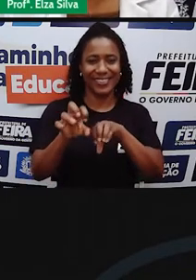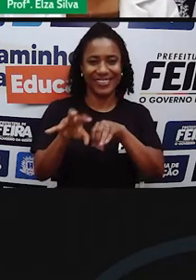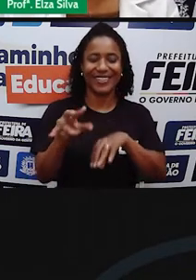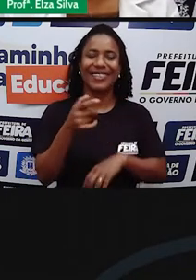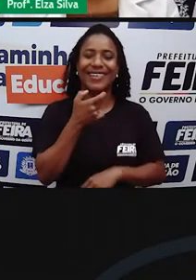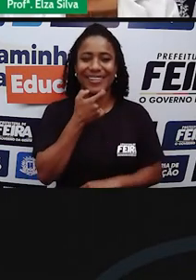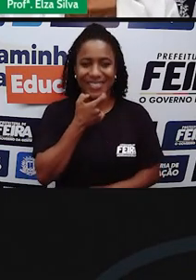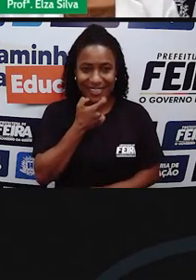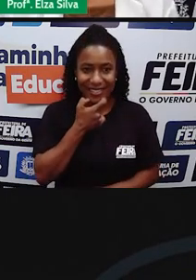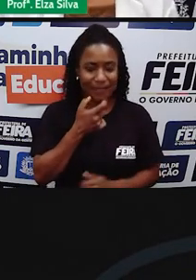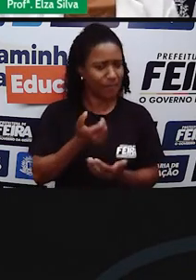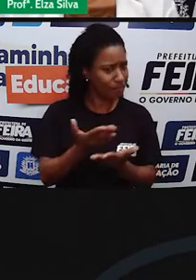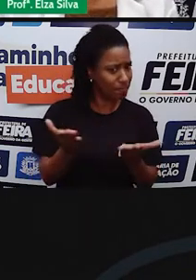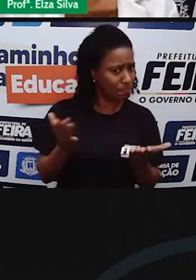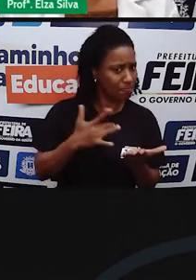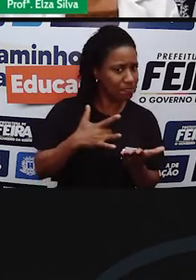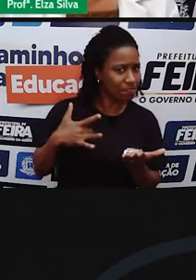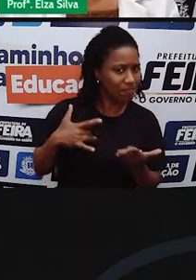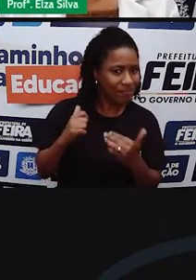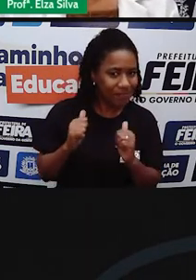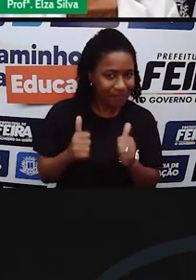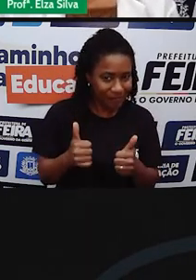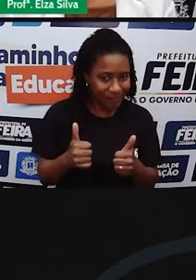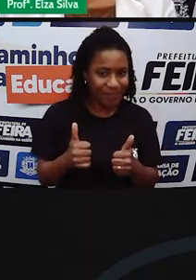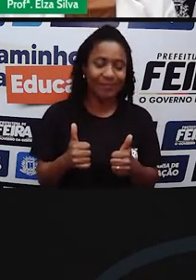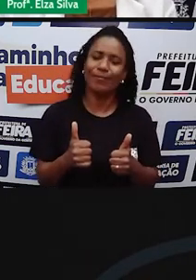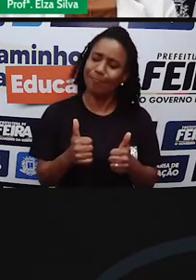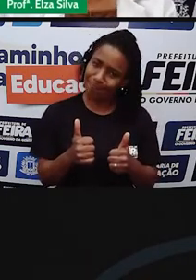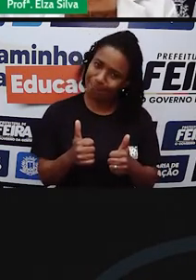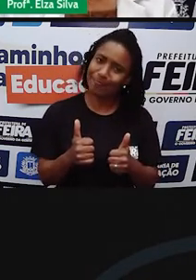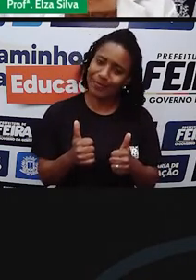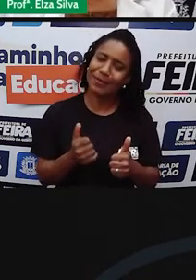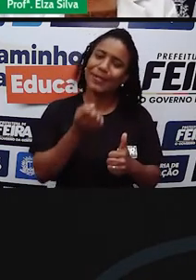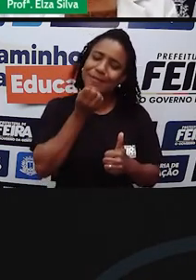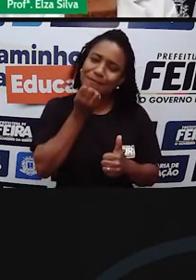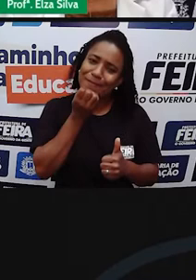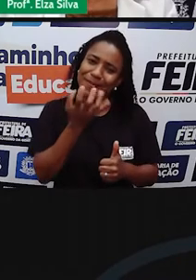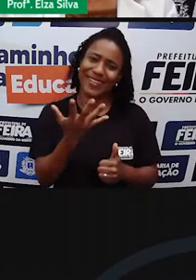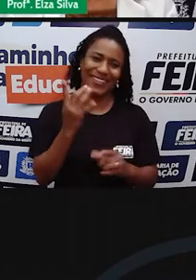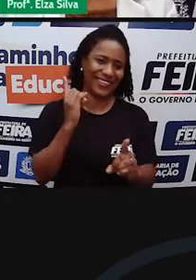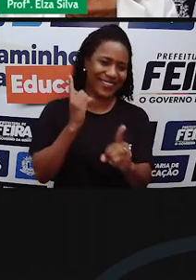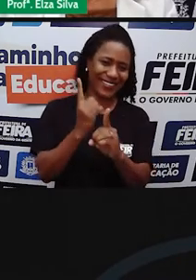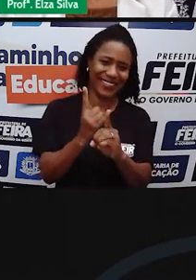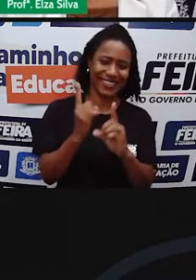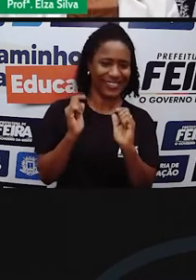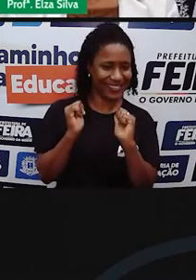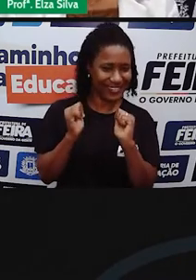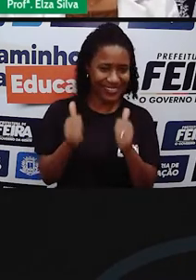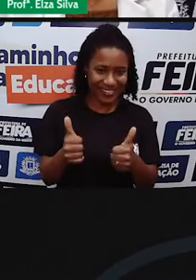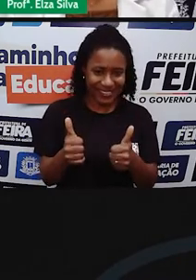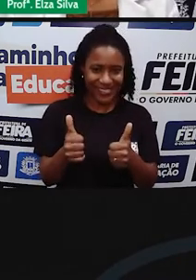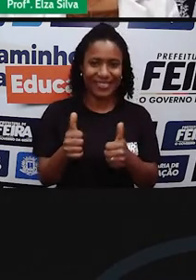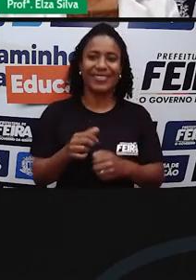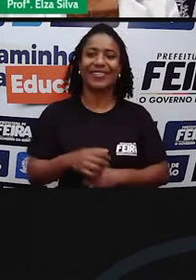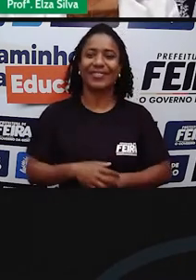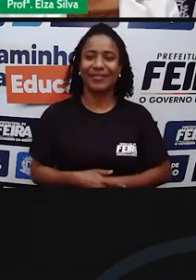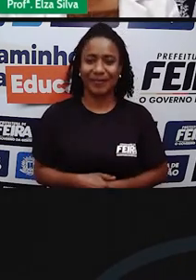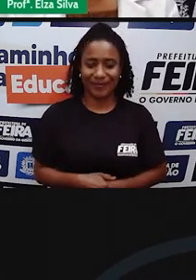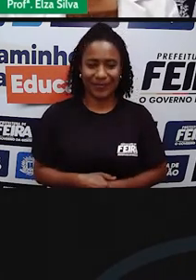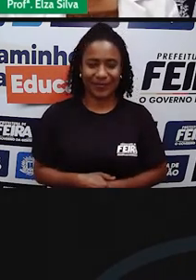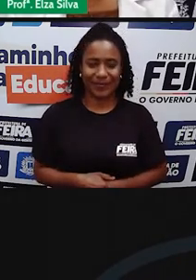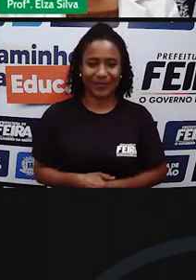estão? Eu espero encontrá-los muito bem. Bem-vindos ao